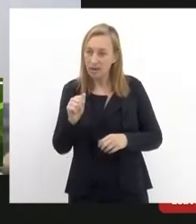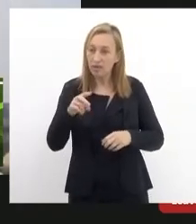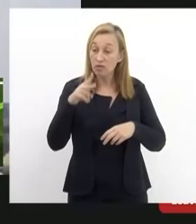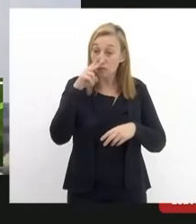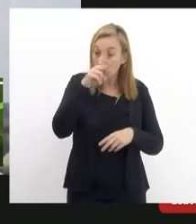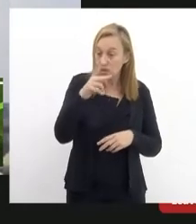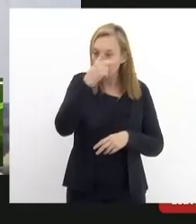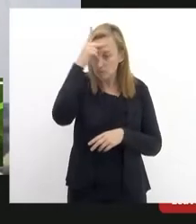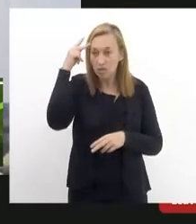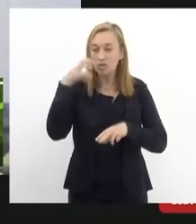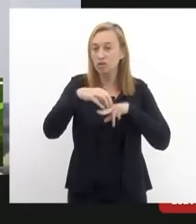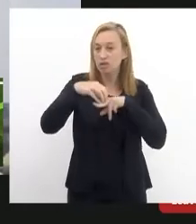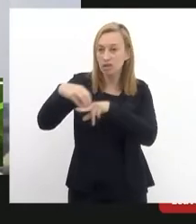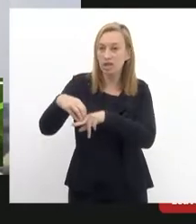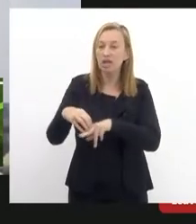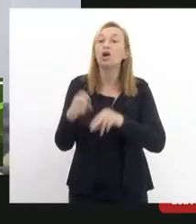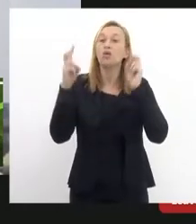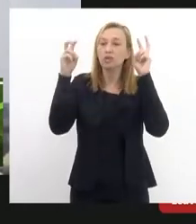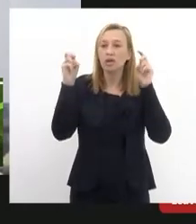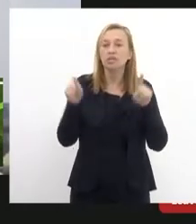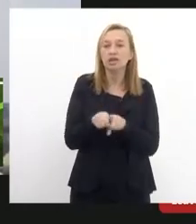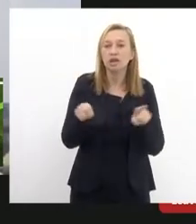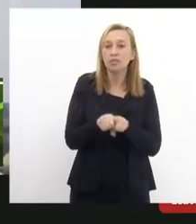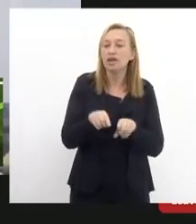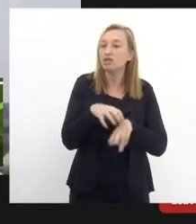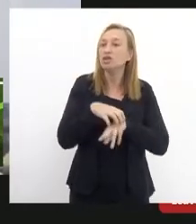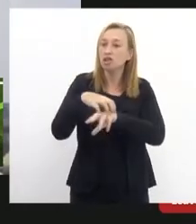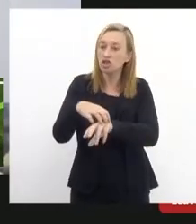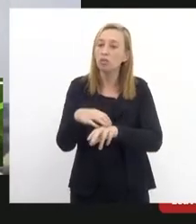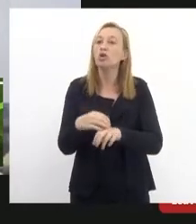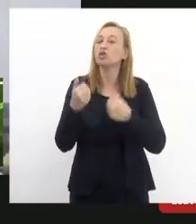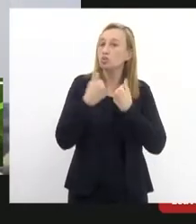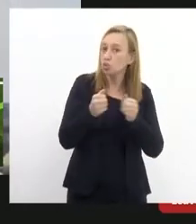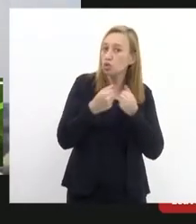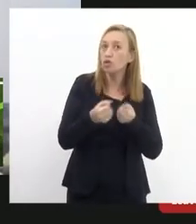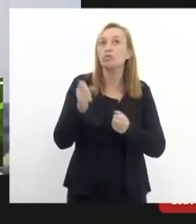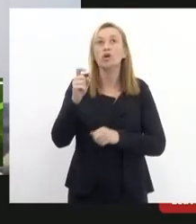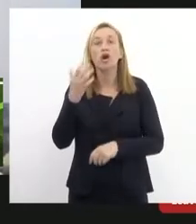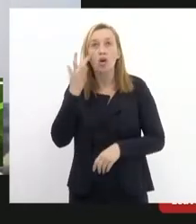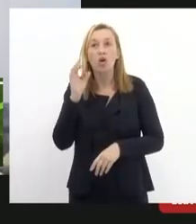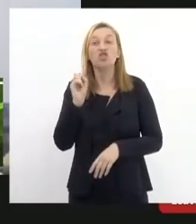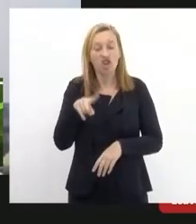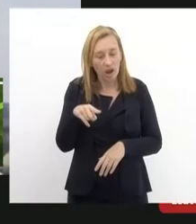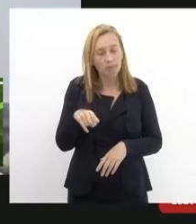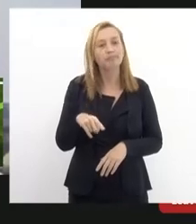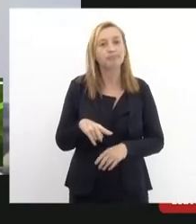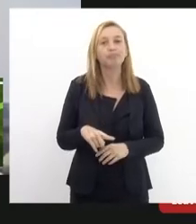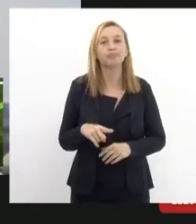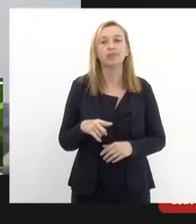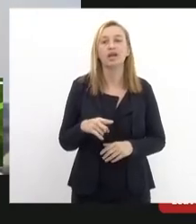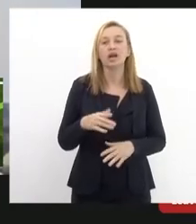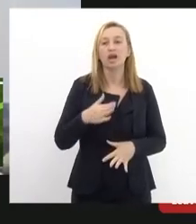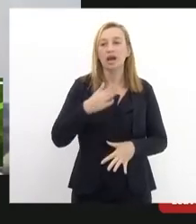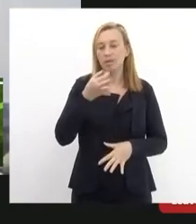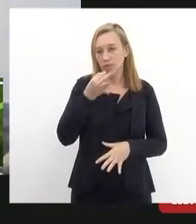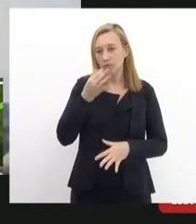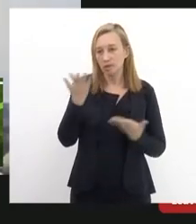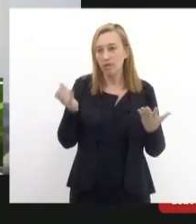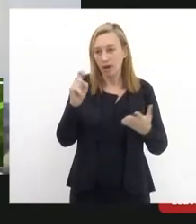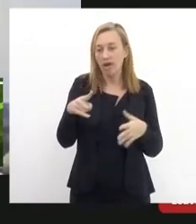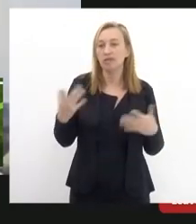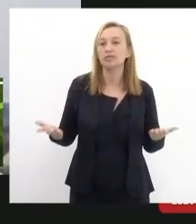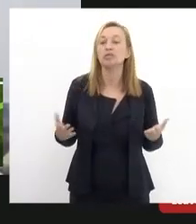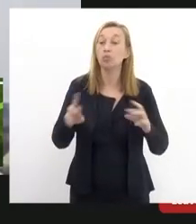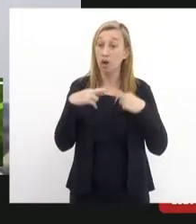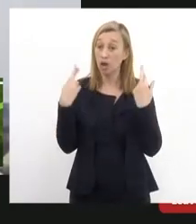Tereza para além desse tema tem que ver a questão do transporte dos ônibus eu acho que é isso a síntese da minha proposição é essa